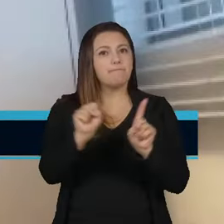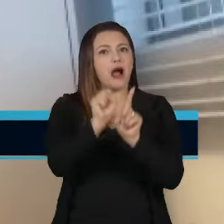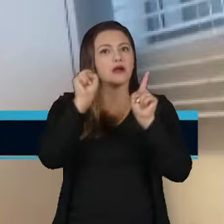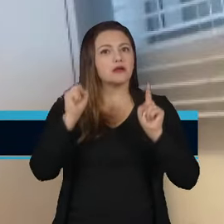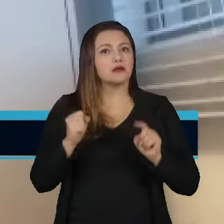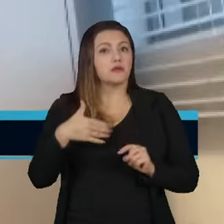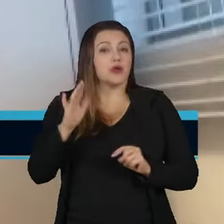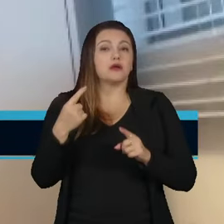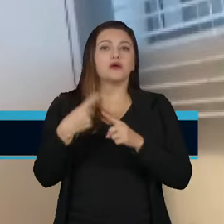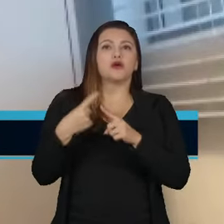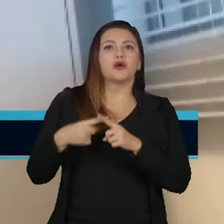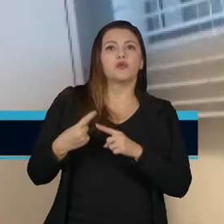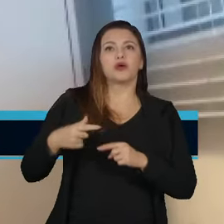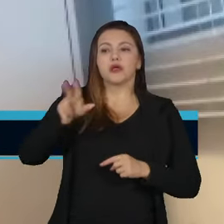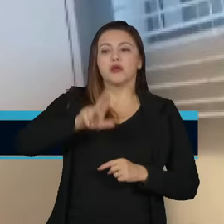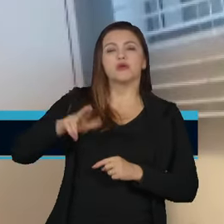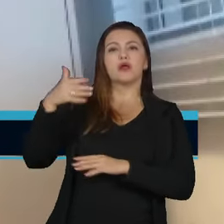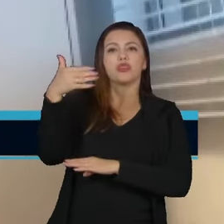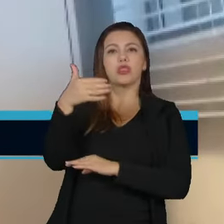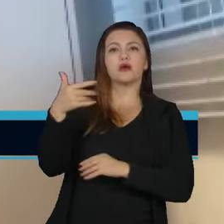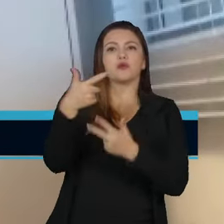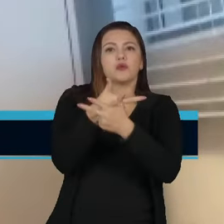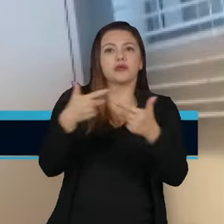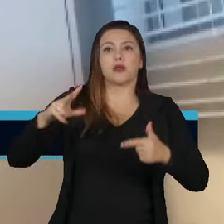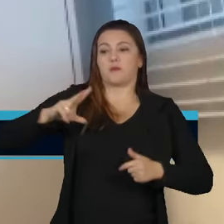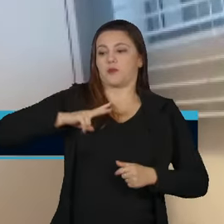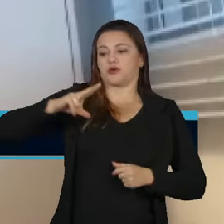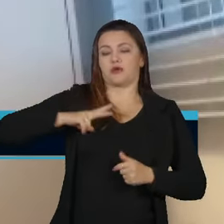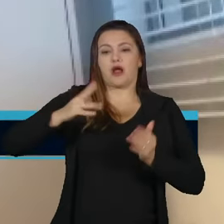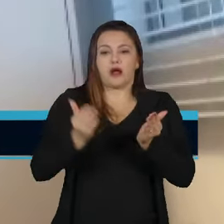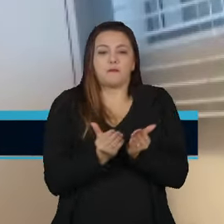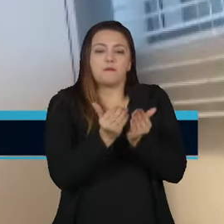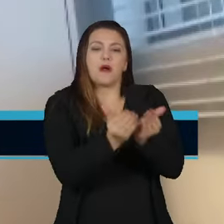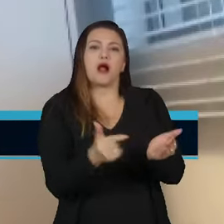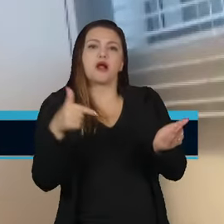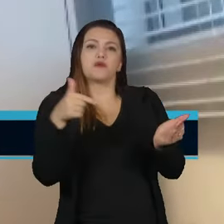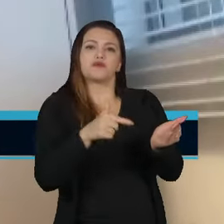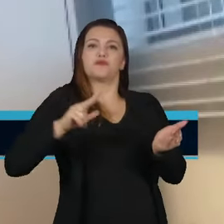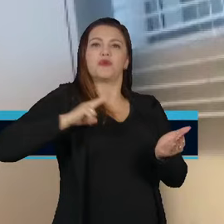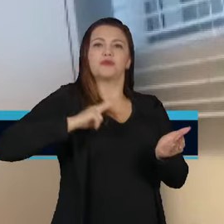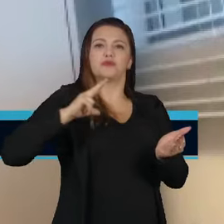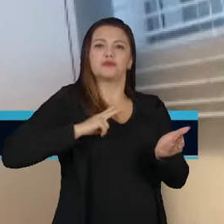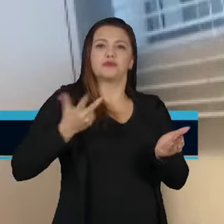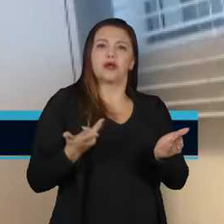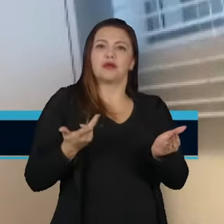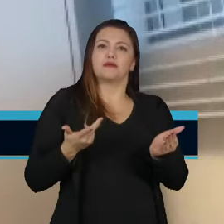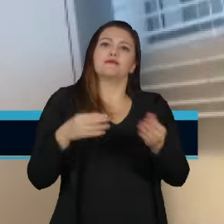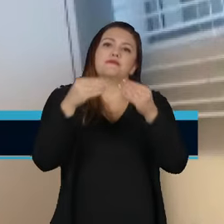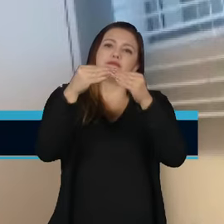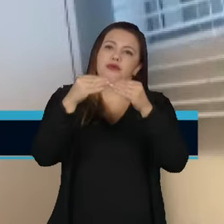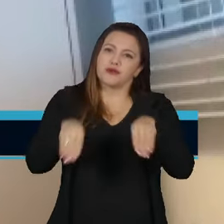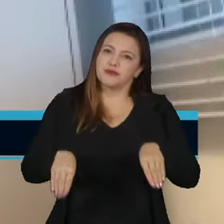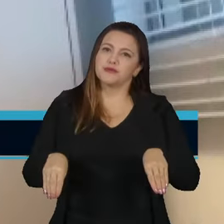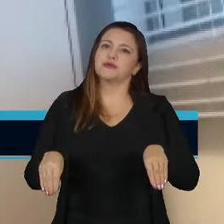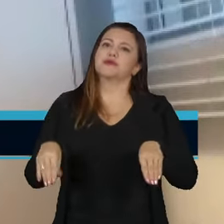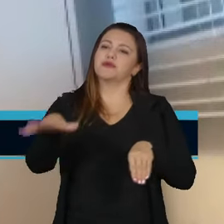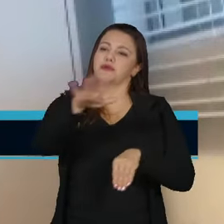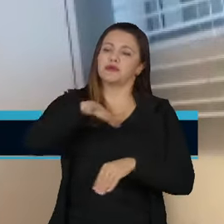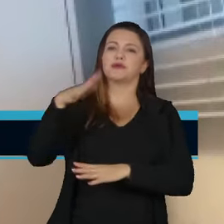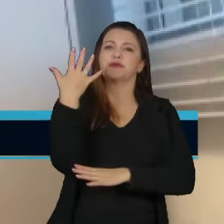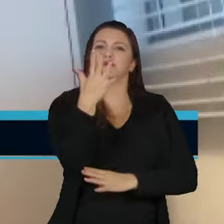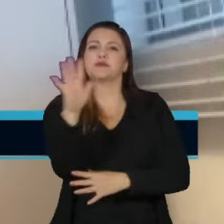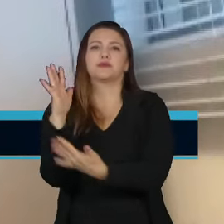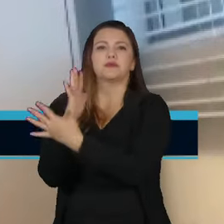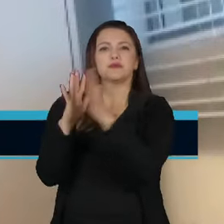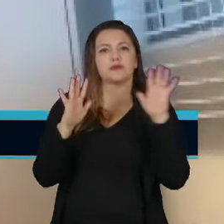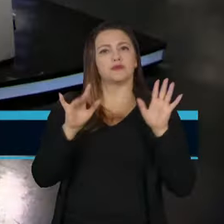se utilizam de aviões particulares, as pessoas se utilizam de barcos particulares. E isso acaba degradando muito mais o meio ambiente, inclusive